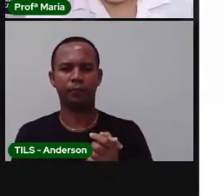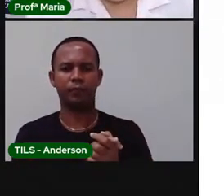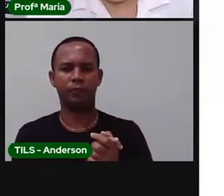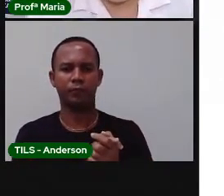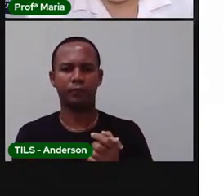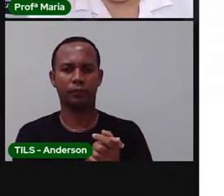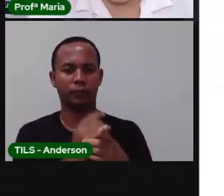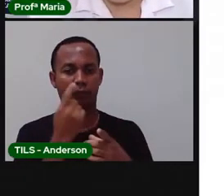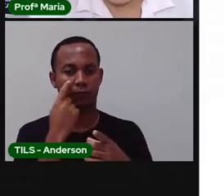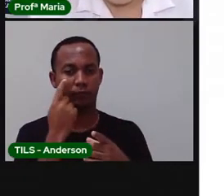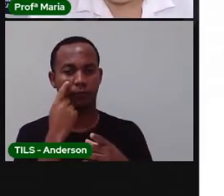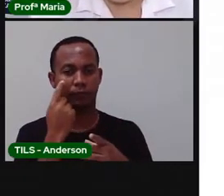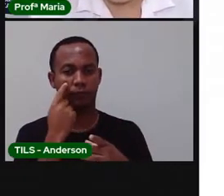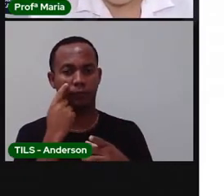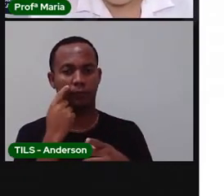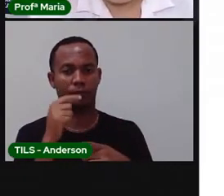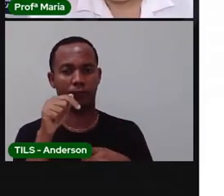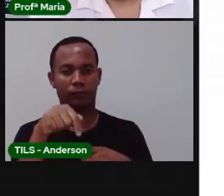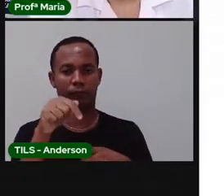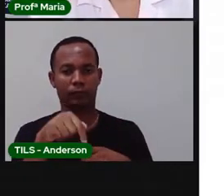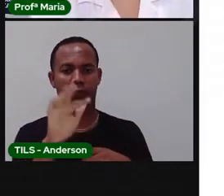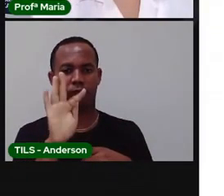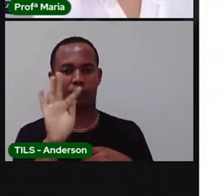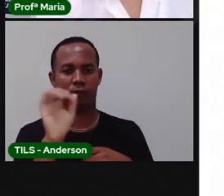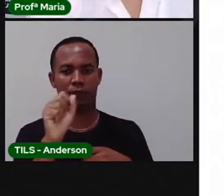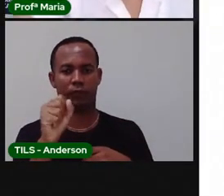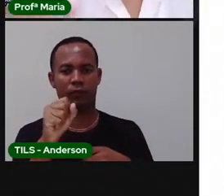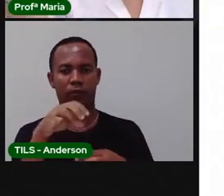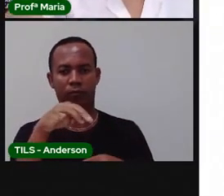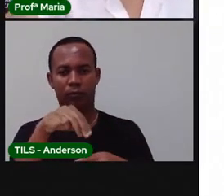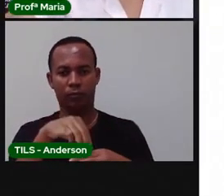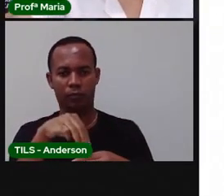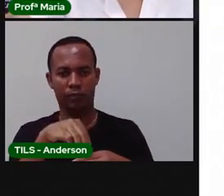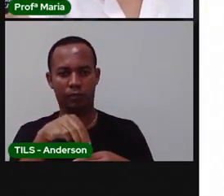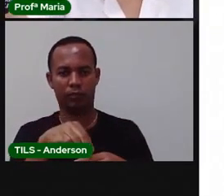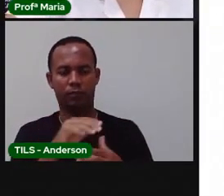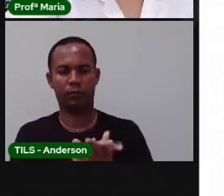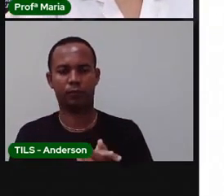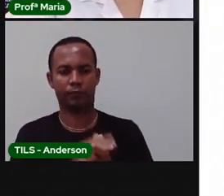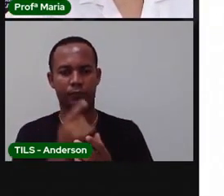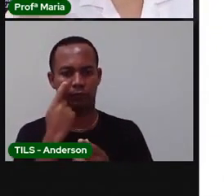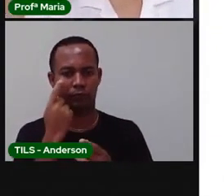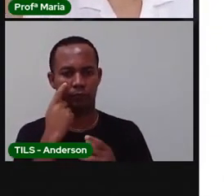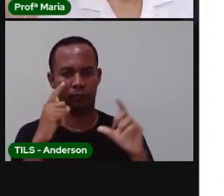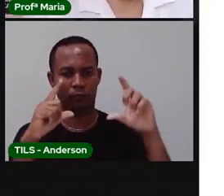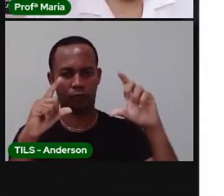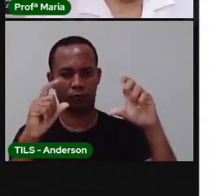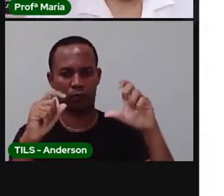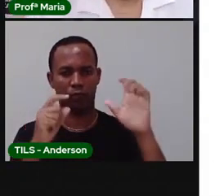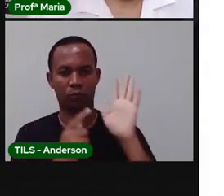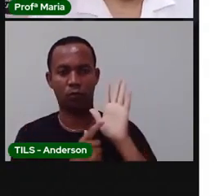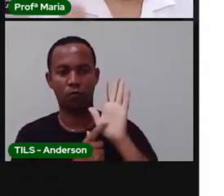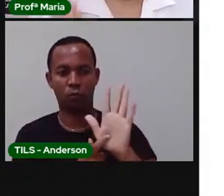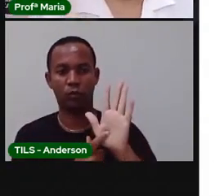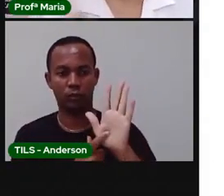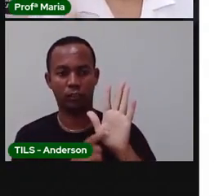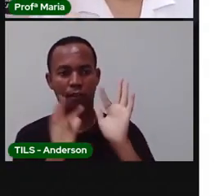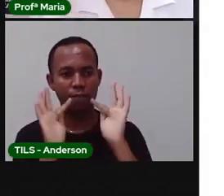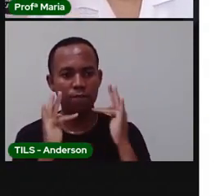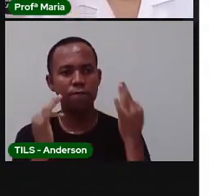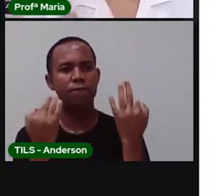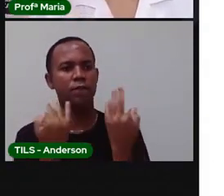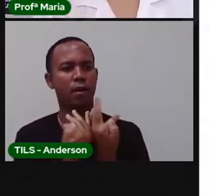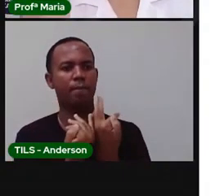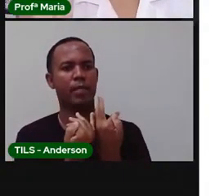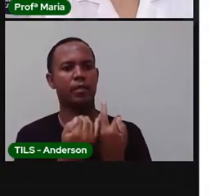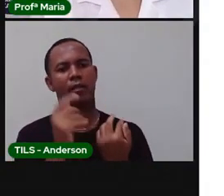escola foi essa, mas é uma escola do município aqui de Feira. E por que é para colocar essa foto? Para mostrar que os pais, eles também são